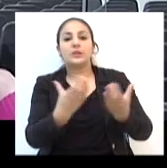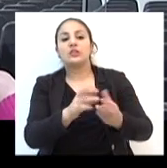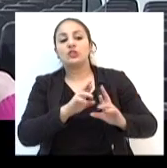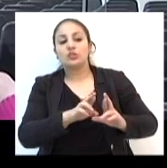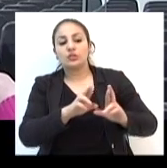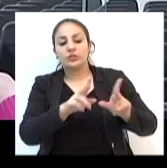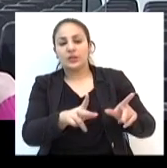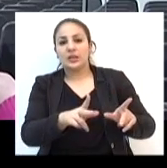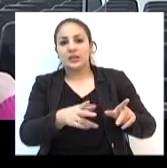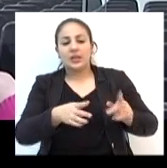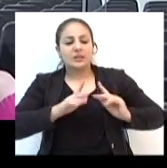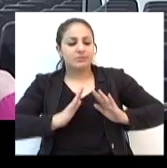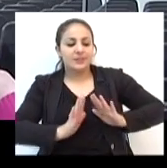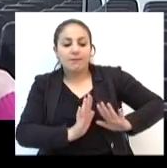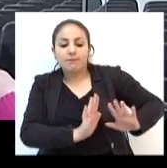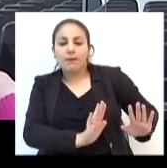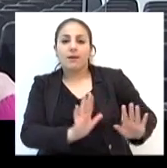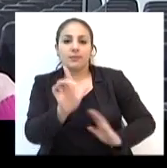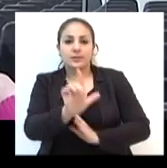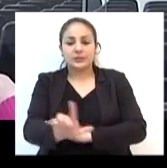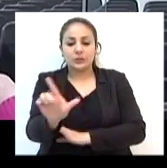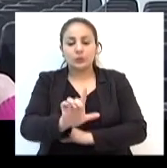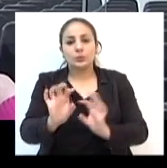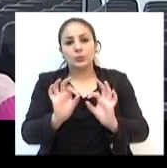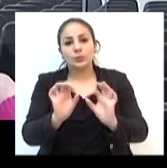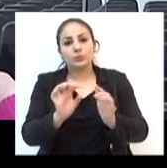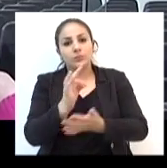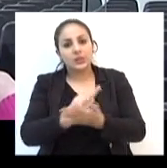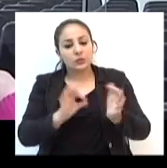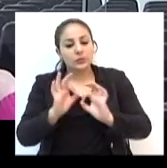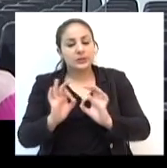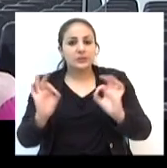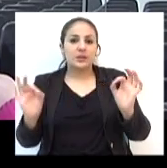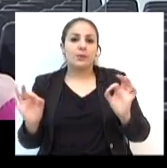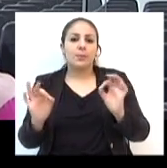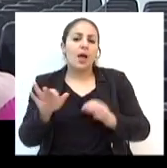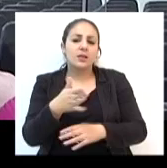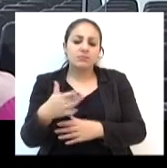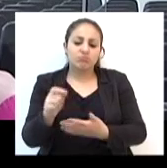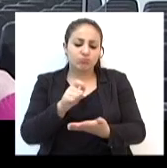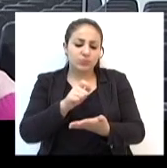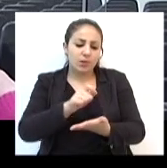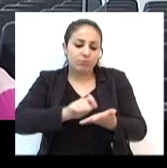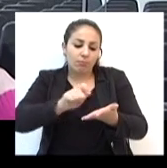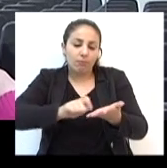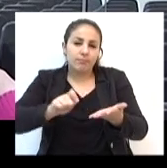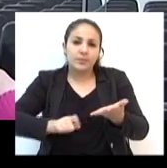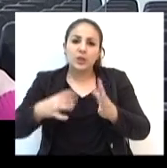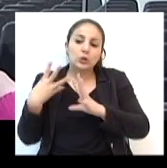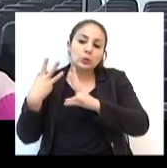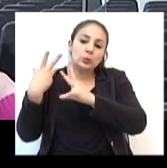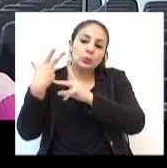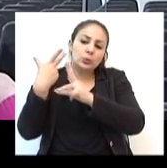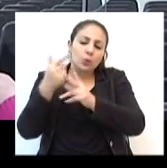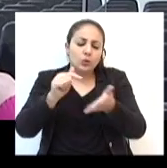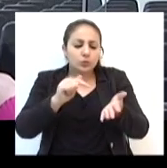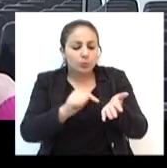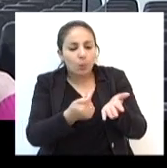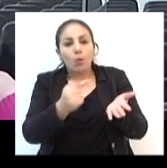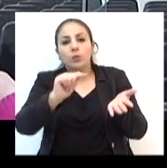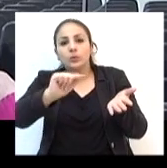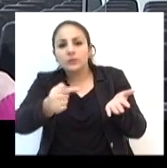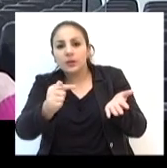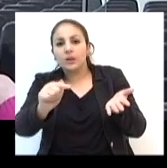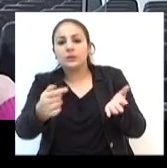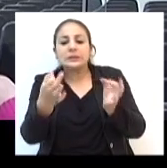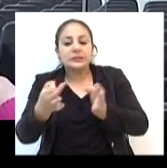às vezes, se afasta da literatura e um texto mais simples, às vezes, não escrevendo totalmente com todas as pontuações, os